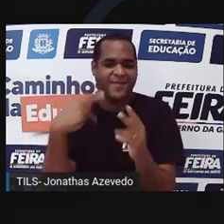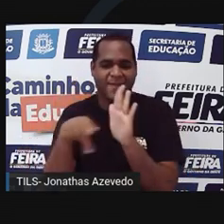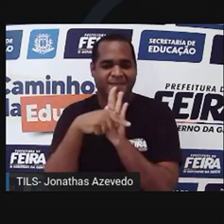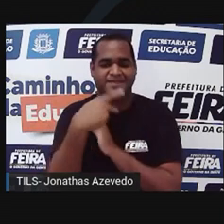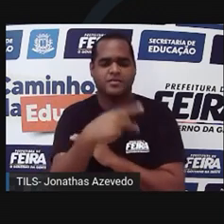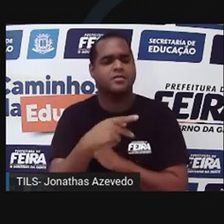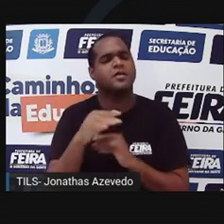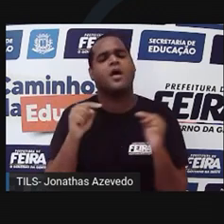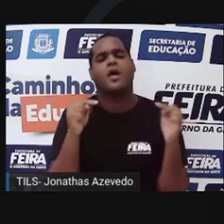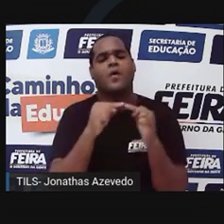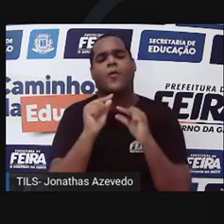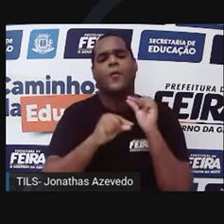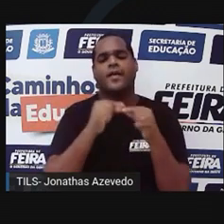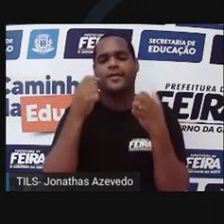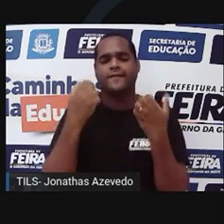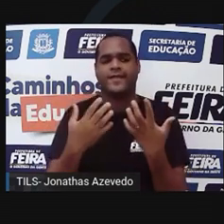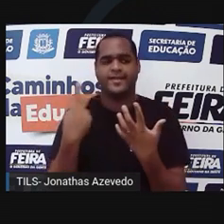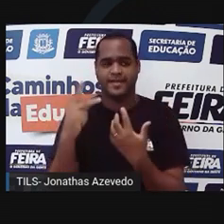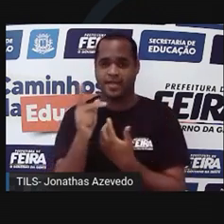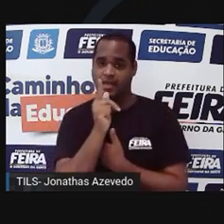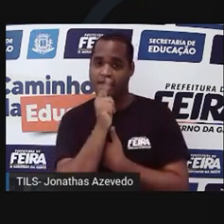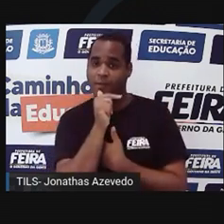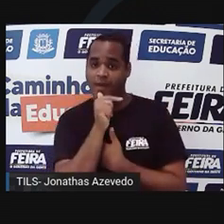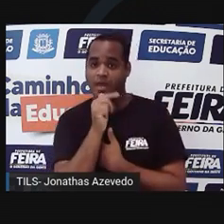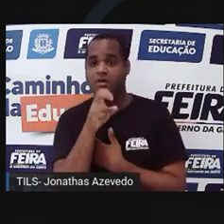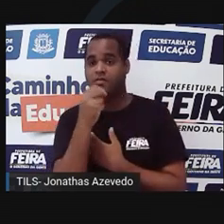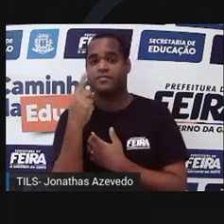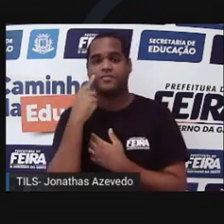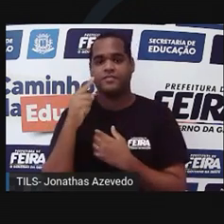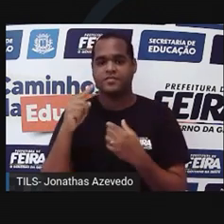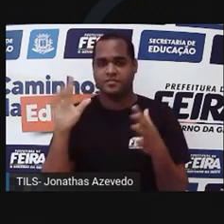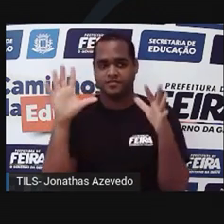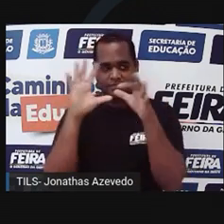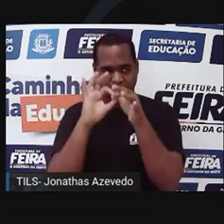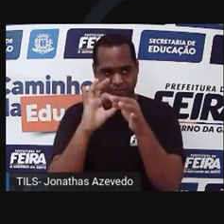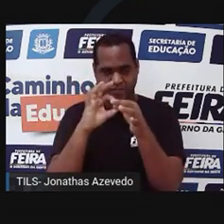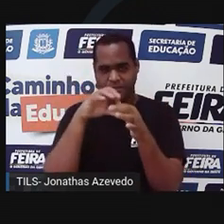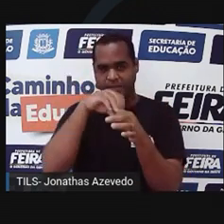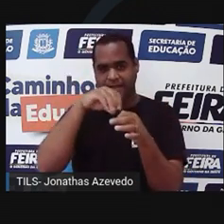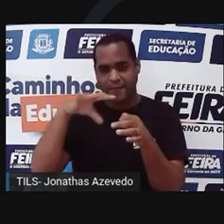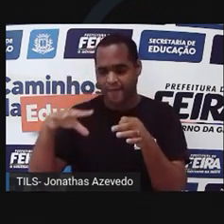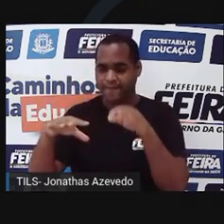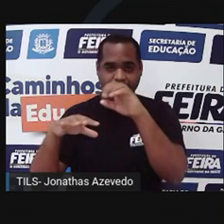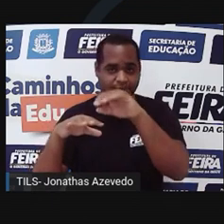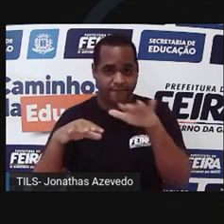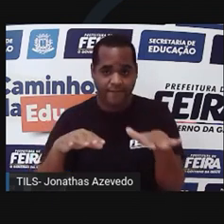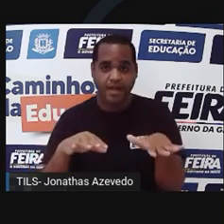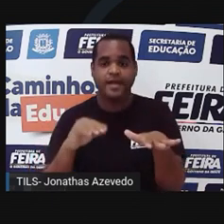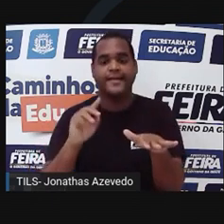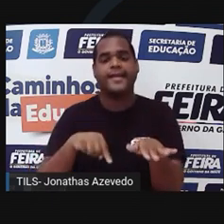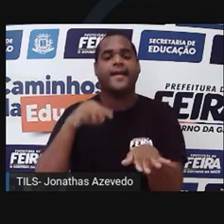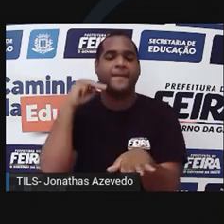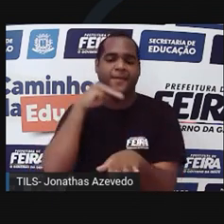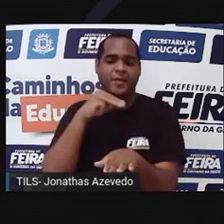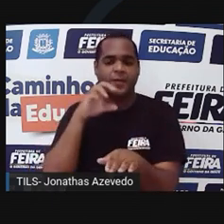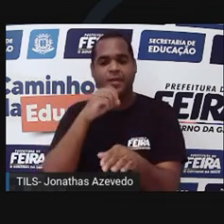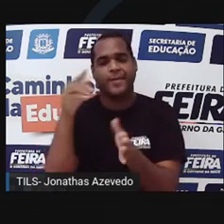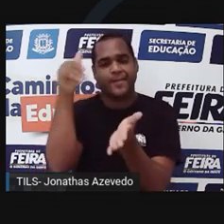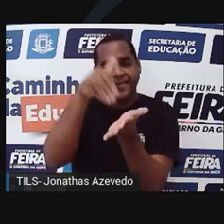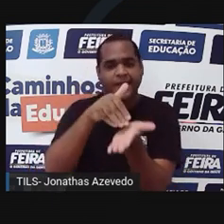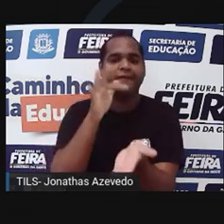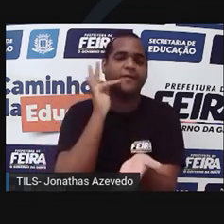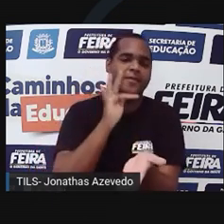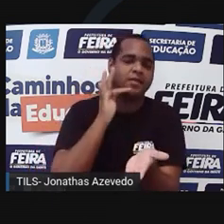invés disso, eles dependem da água para levar os gametas masculinos até a planta feminina.